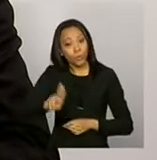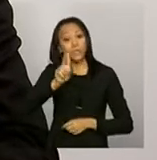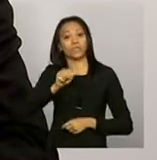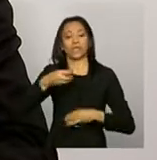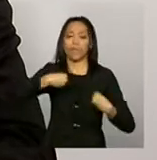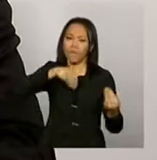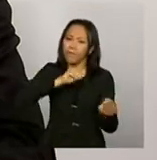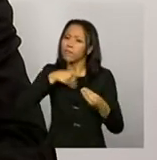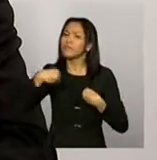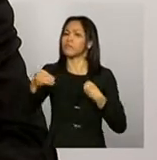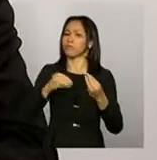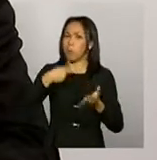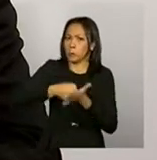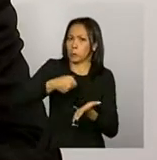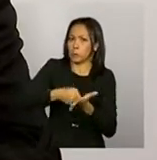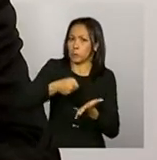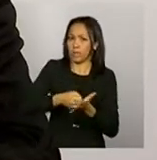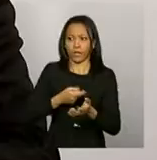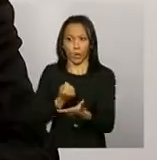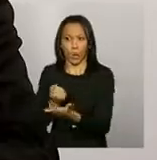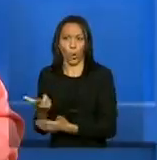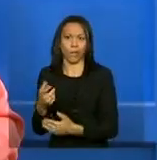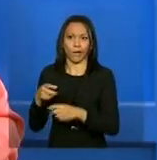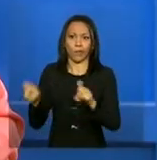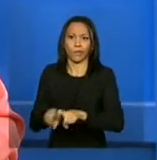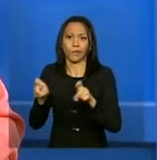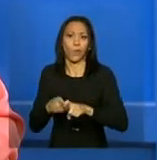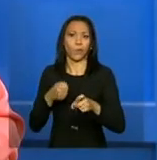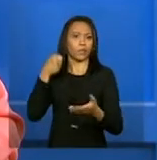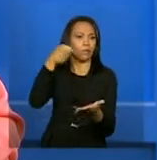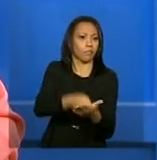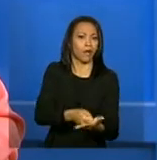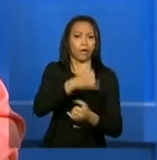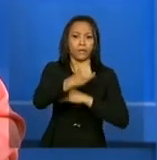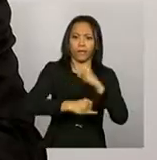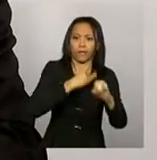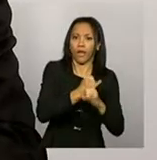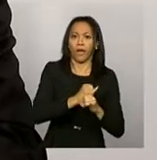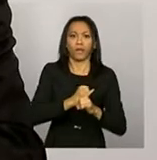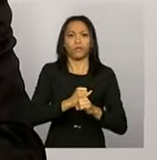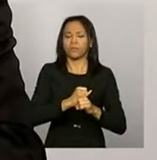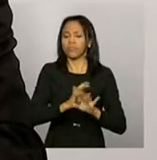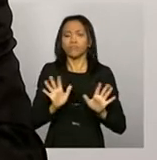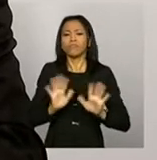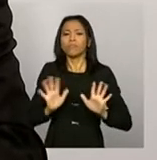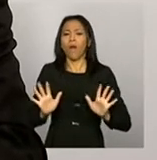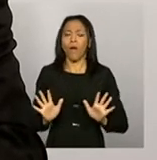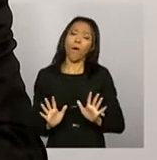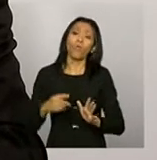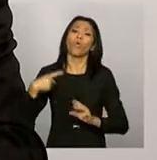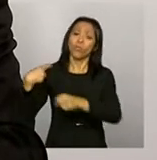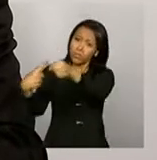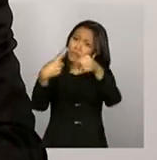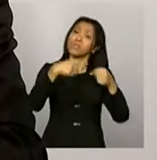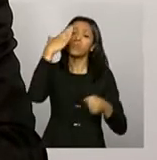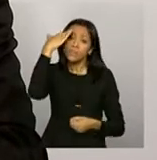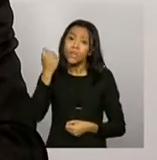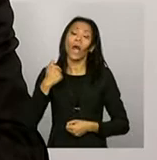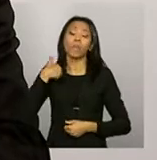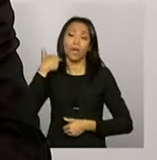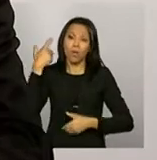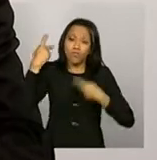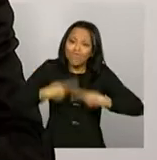Nós não dizemos, vocês têm que comprar computador ou vocês têm que pagar por uma internet. O município sabe quais são as condições que ele enfrenta